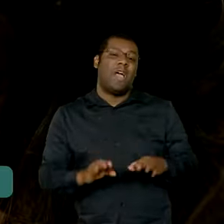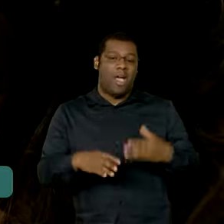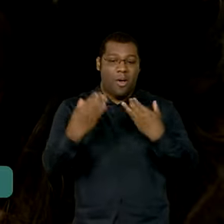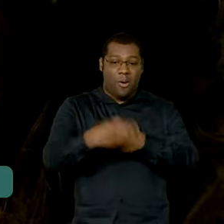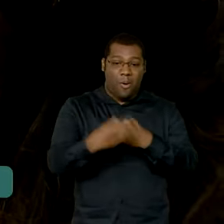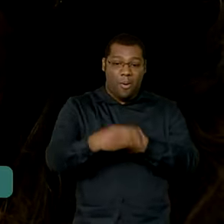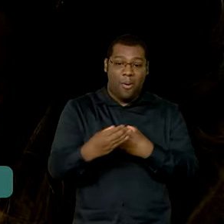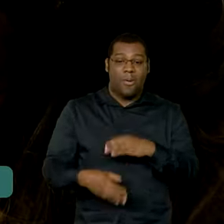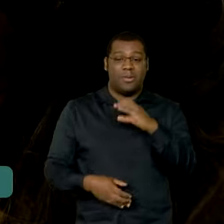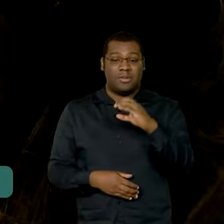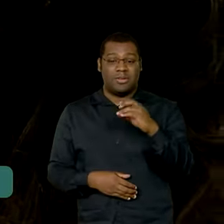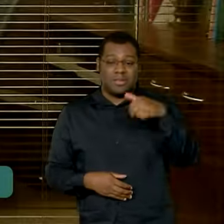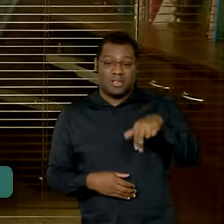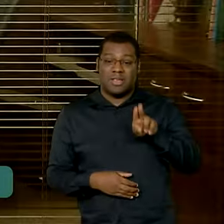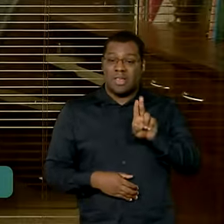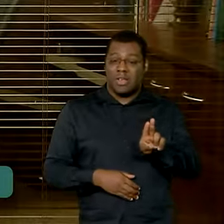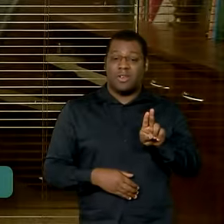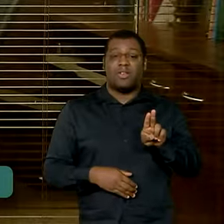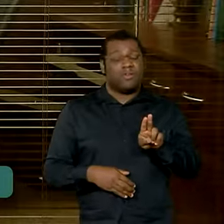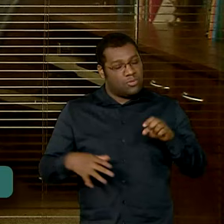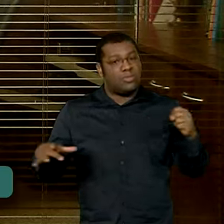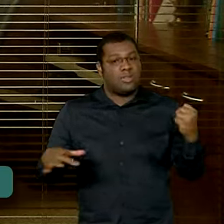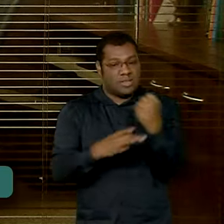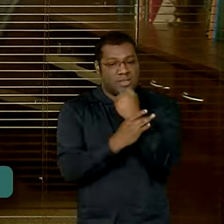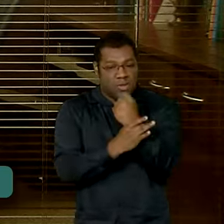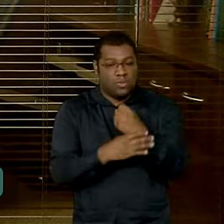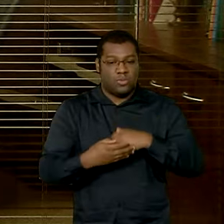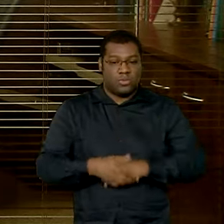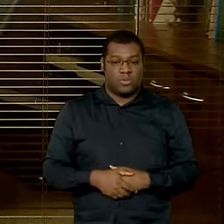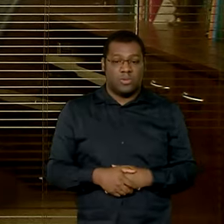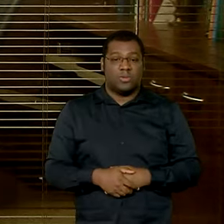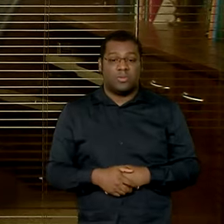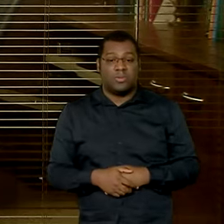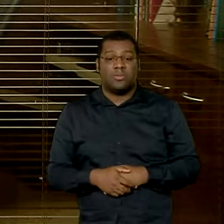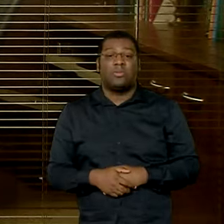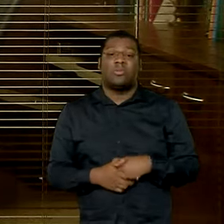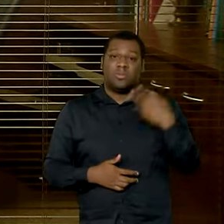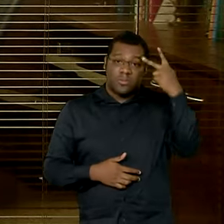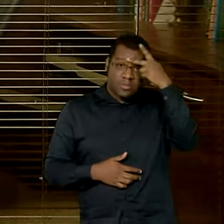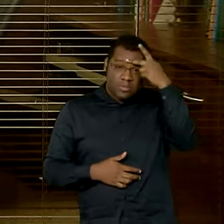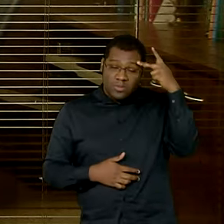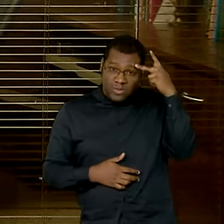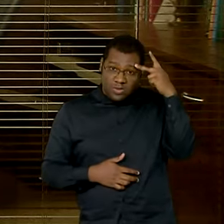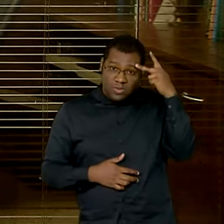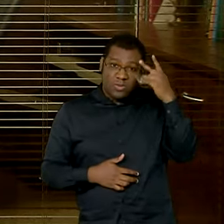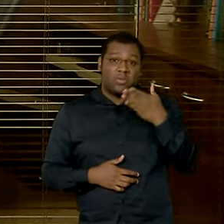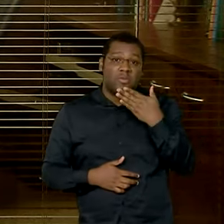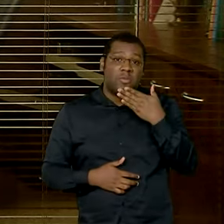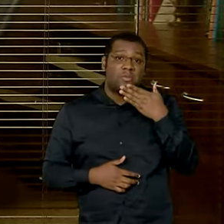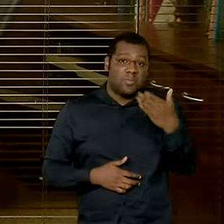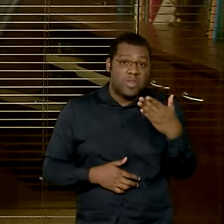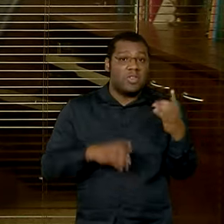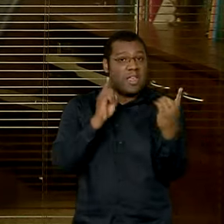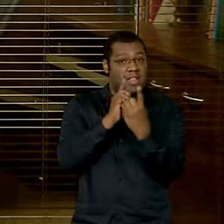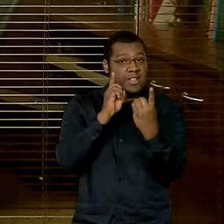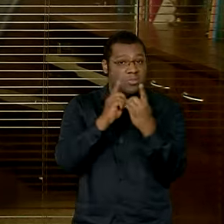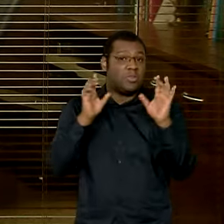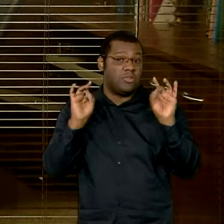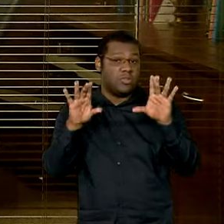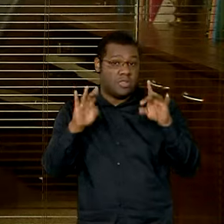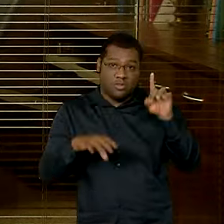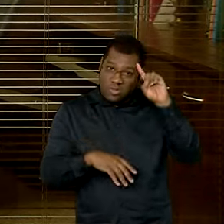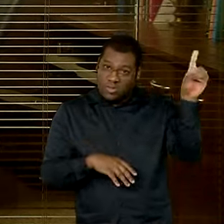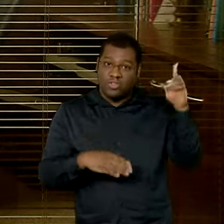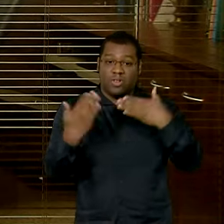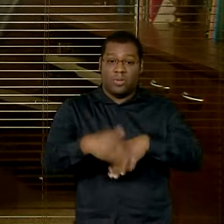transcorra com tranquilidade. As solicitações que já estão asseguradas para o dia das provas incluem, por exemplo,